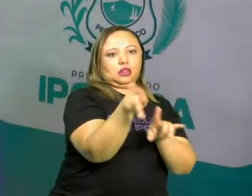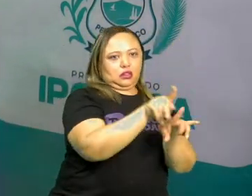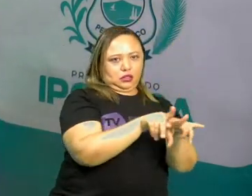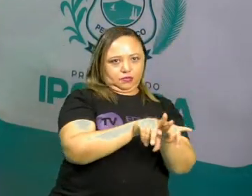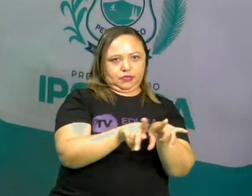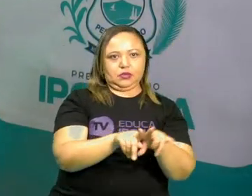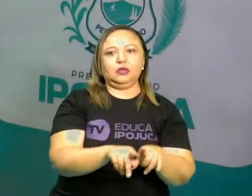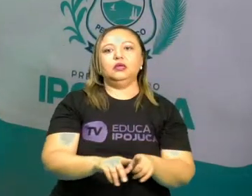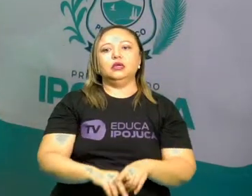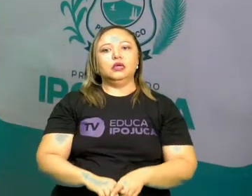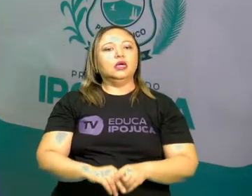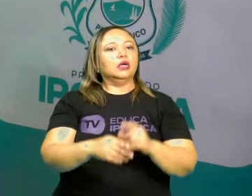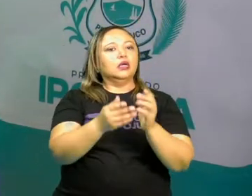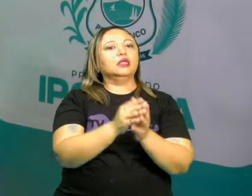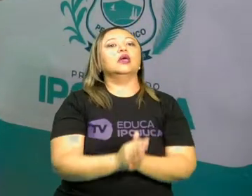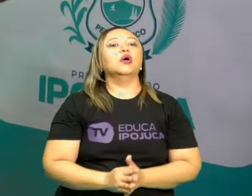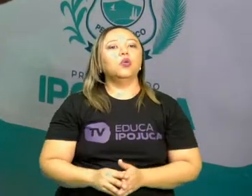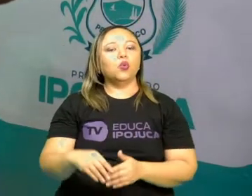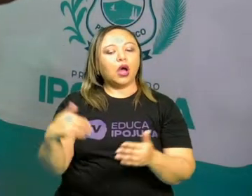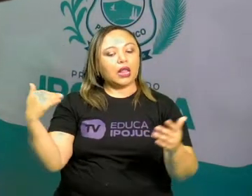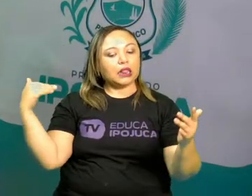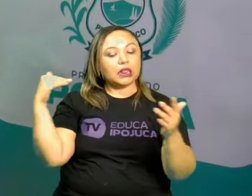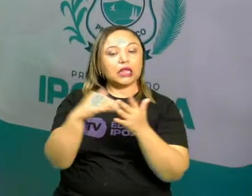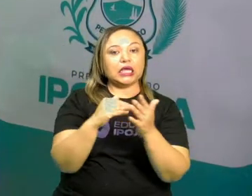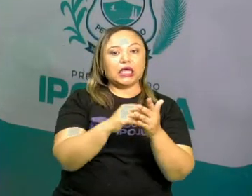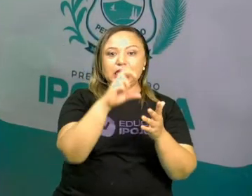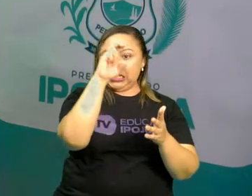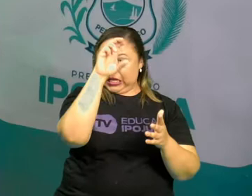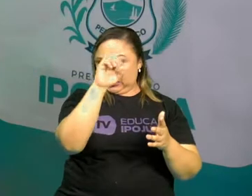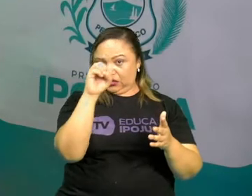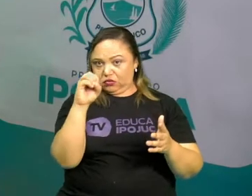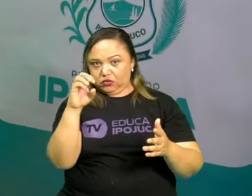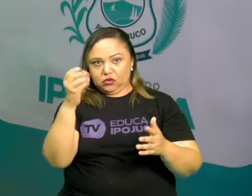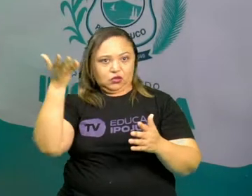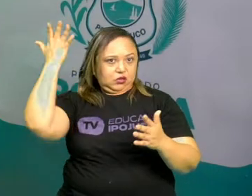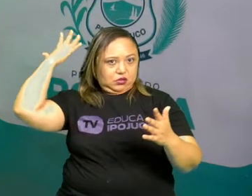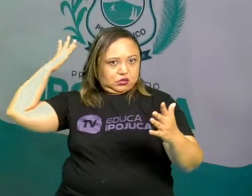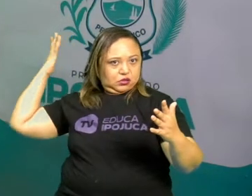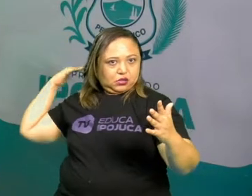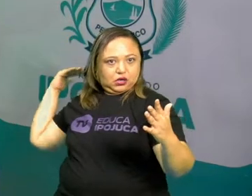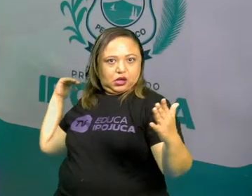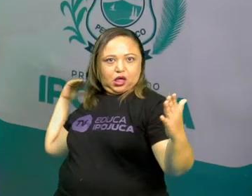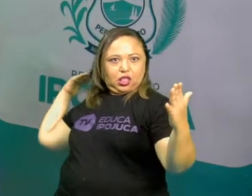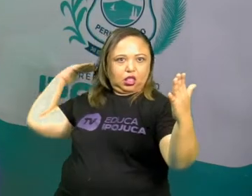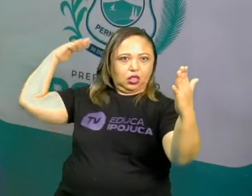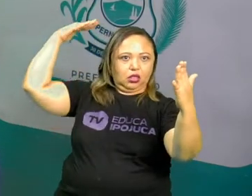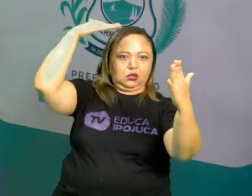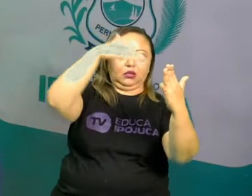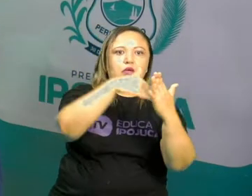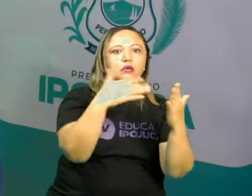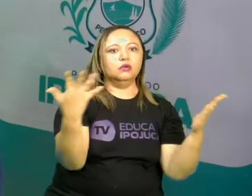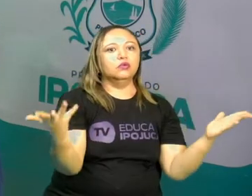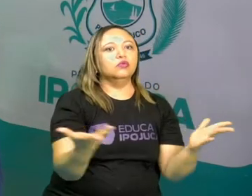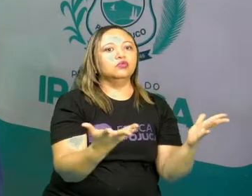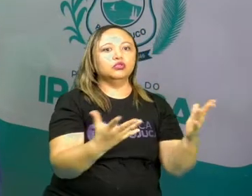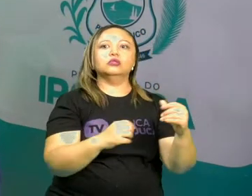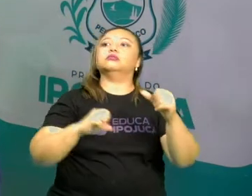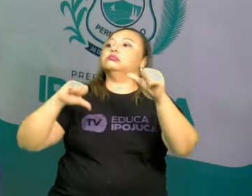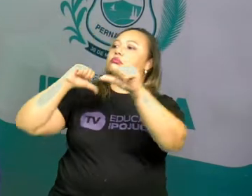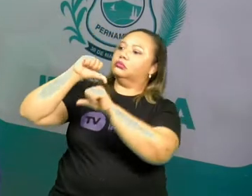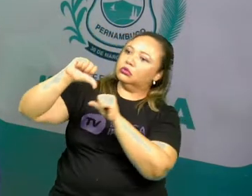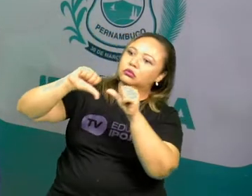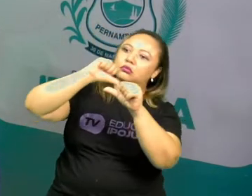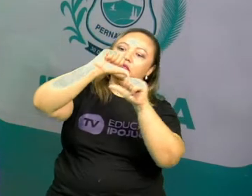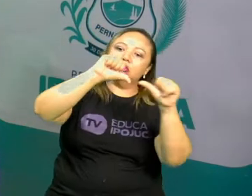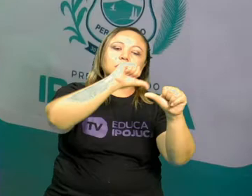o que a gente tem de paisagem nos dias de hoje. Eu vou mostrar a vocês agora um exemplo dessa modificação de paisagem aqui do